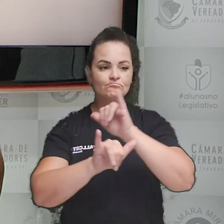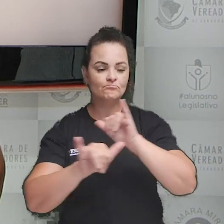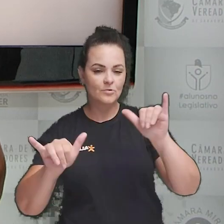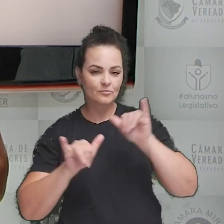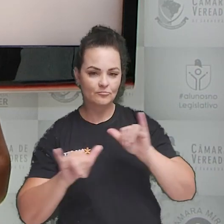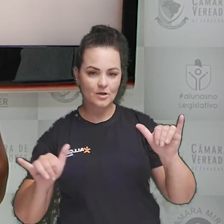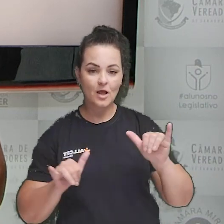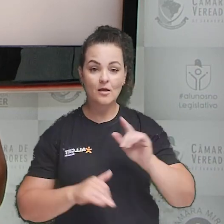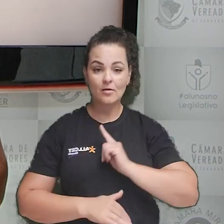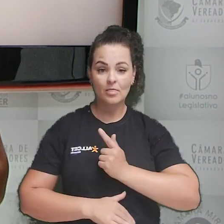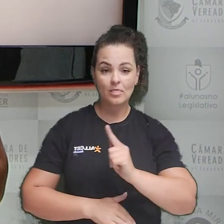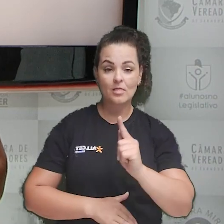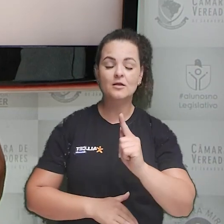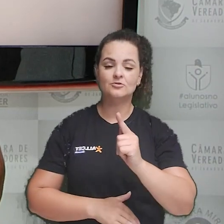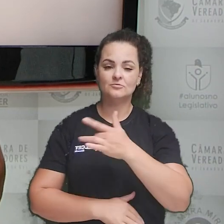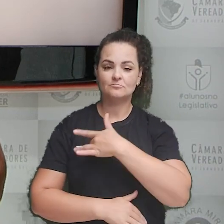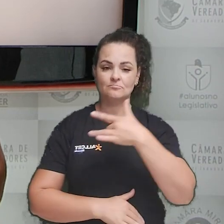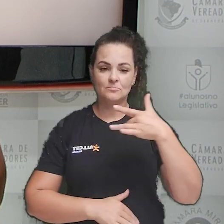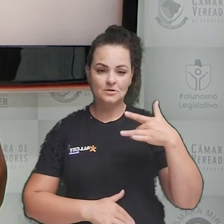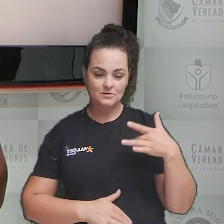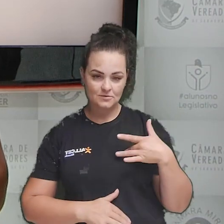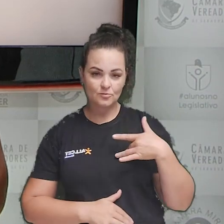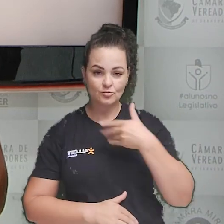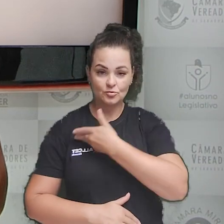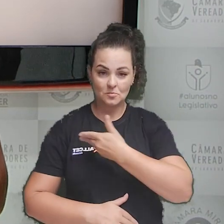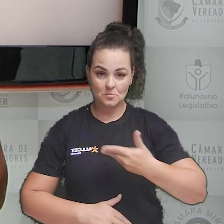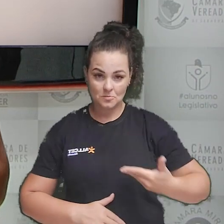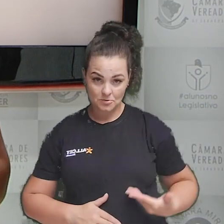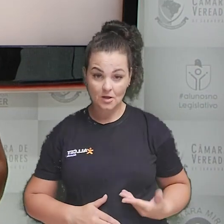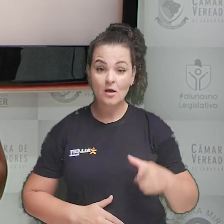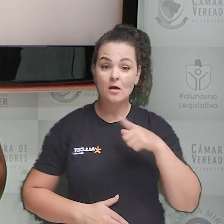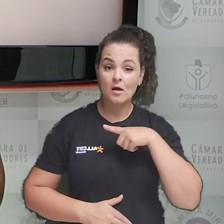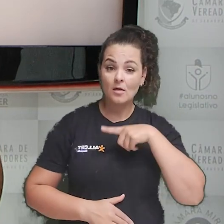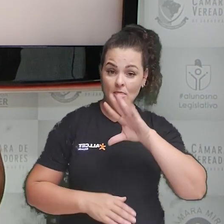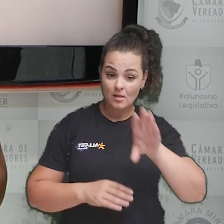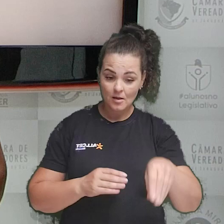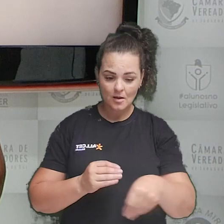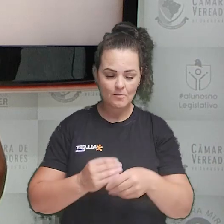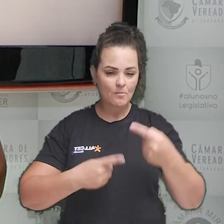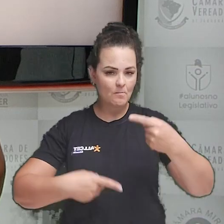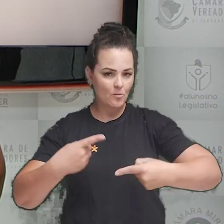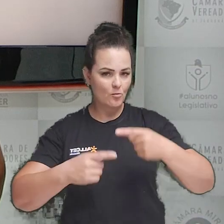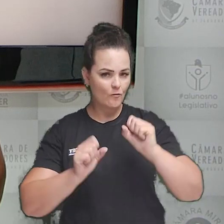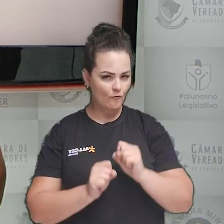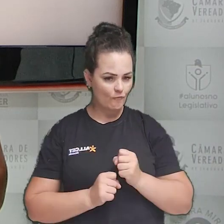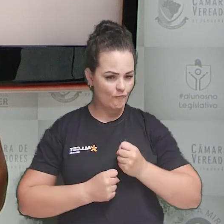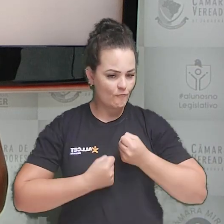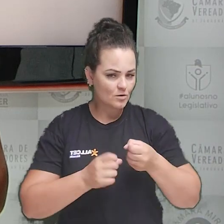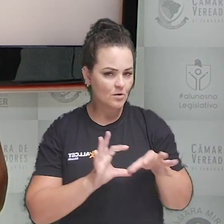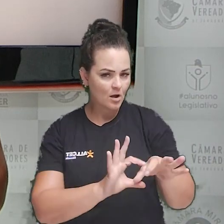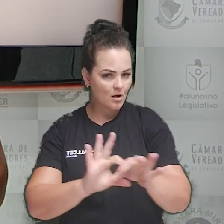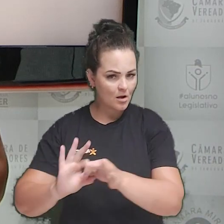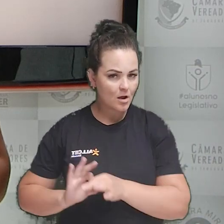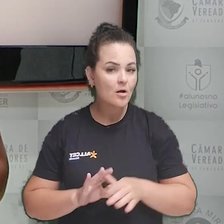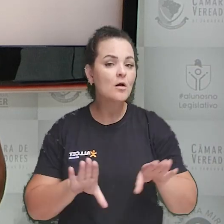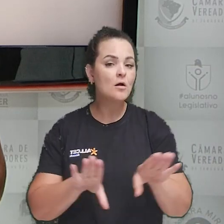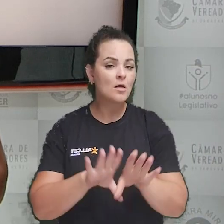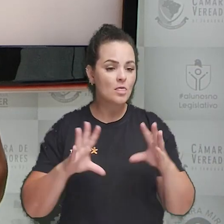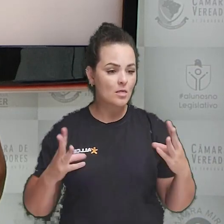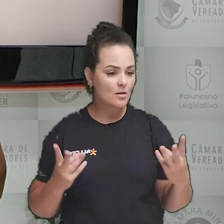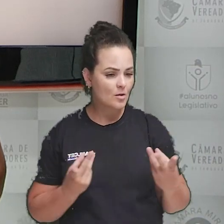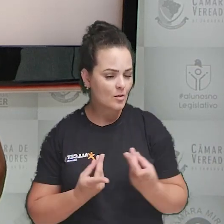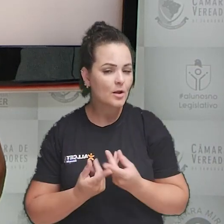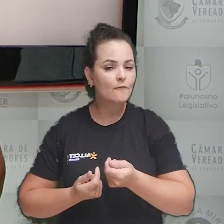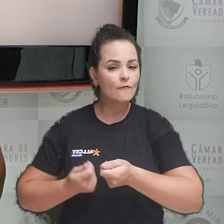e publicidade aos atos de gestão da saúde municipal, implementar uma política baseada no fortalecimento e